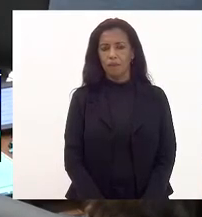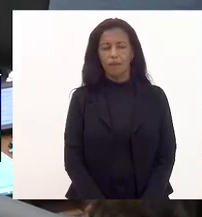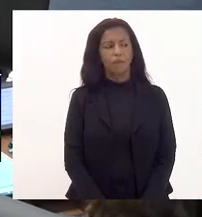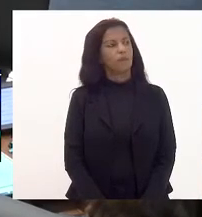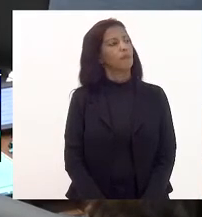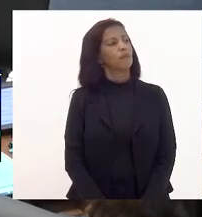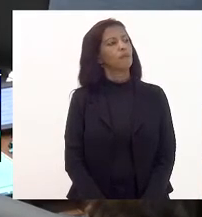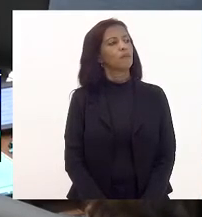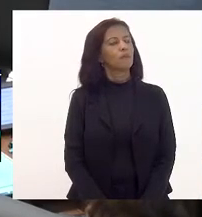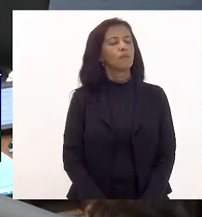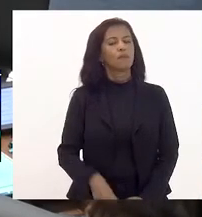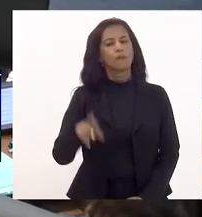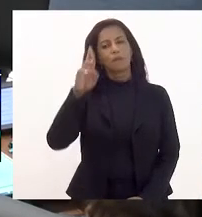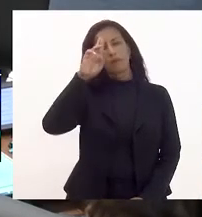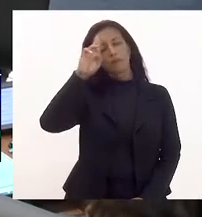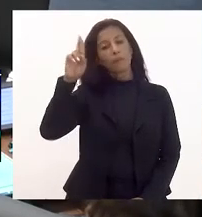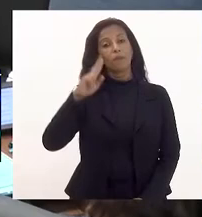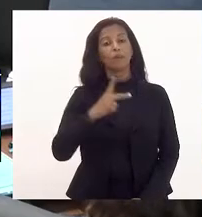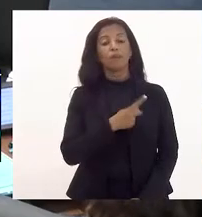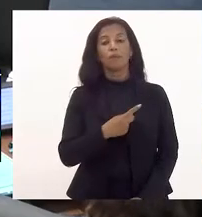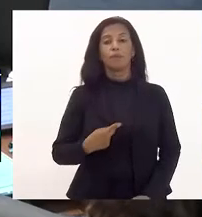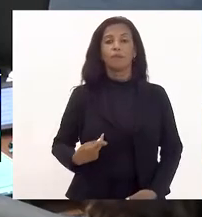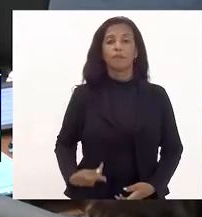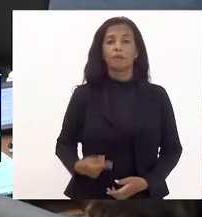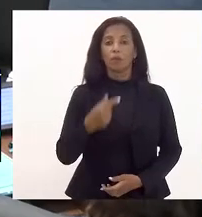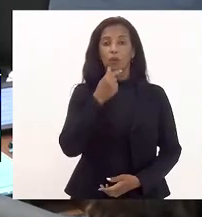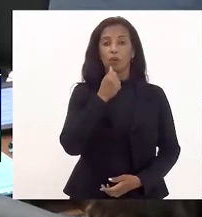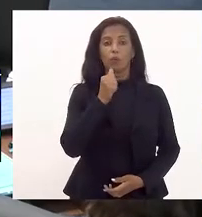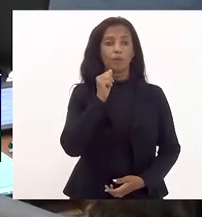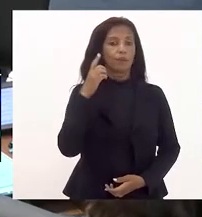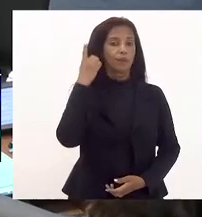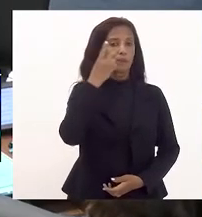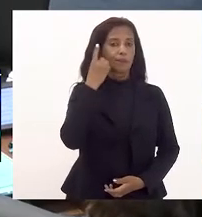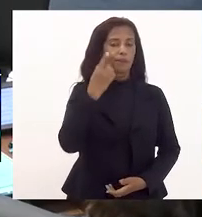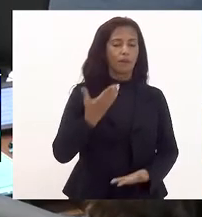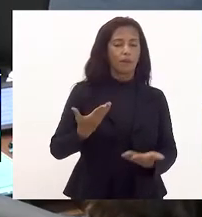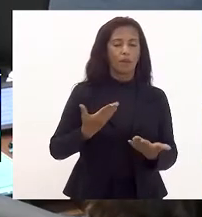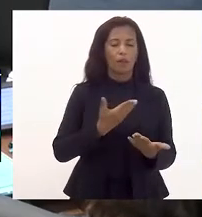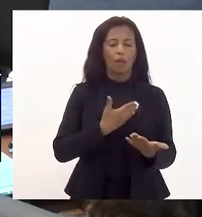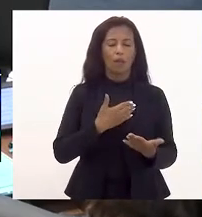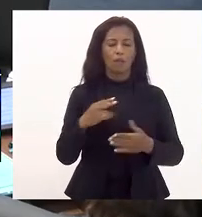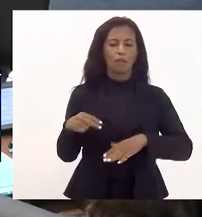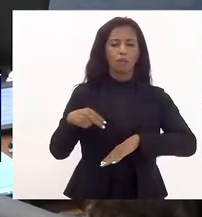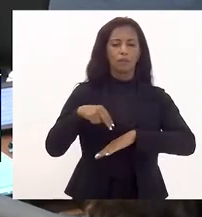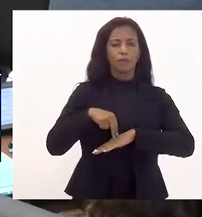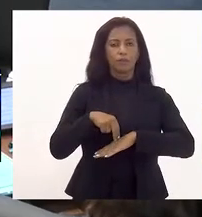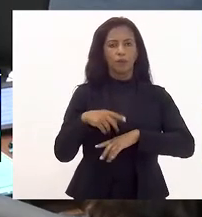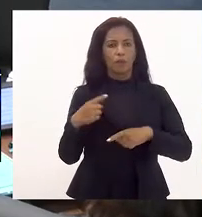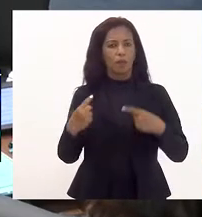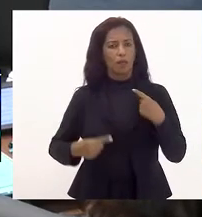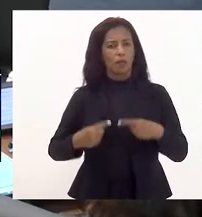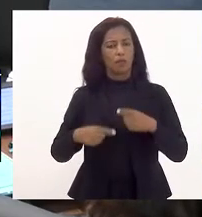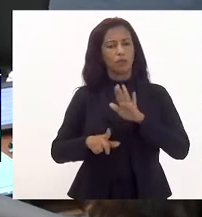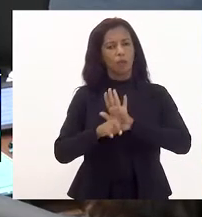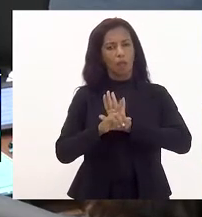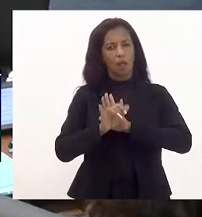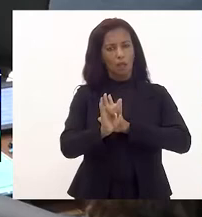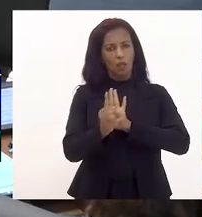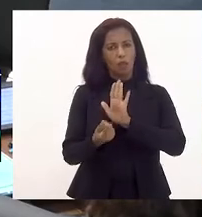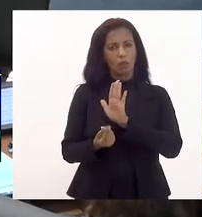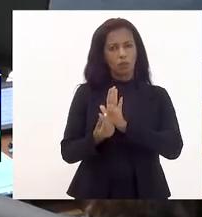senhoras e senhores, presidente, nobres colegas, soube aqui para discutir a lei orçamentária,